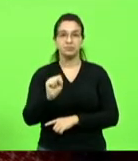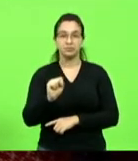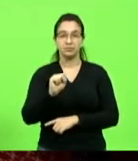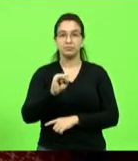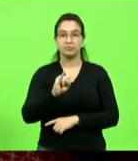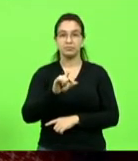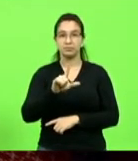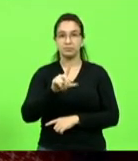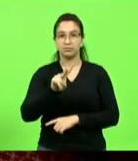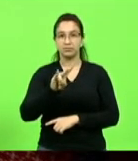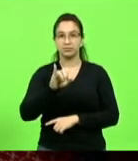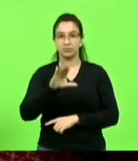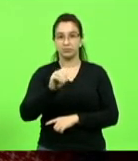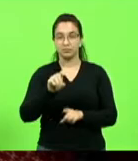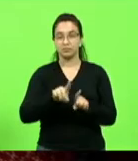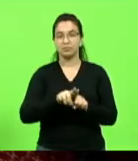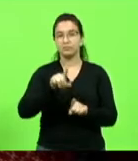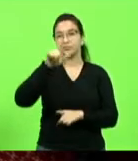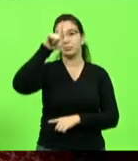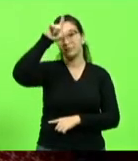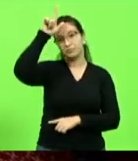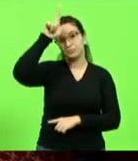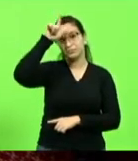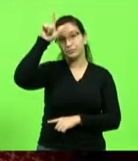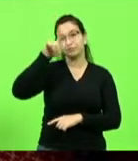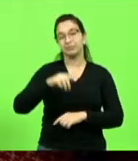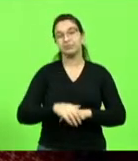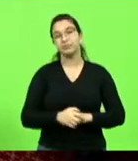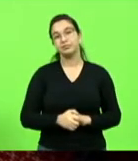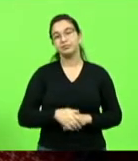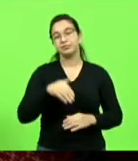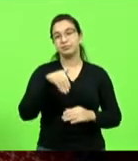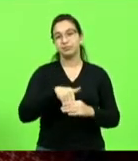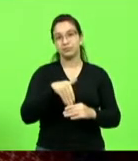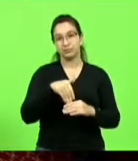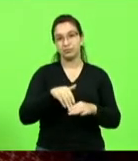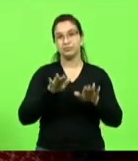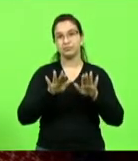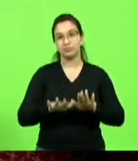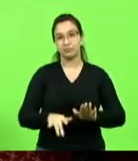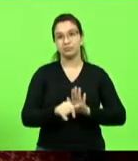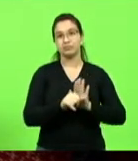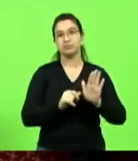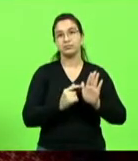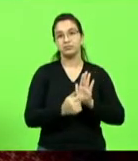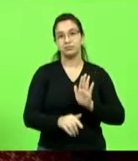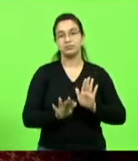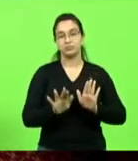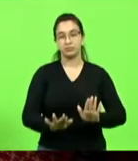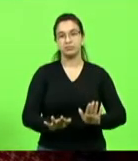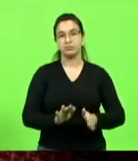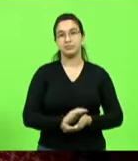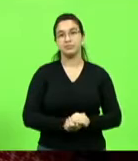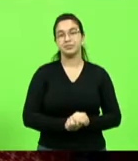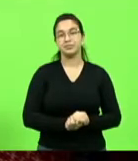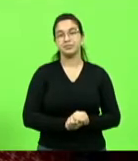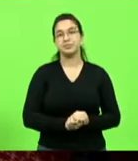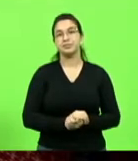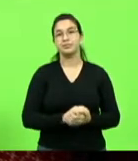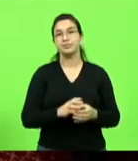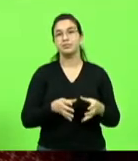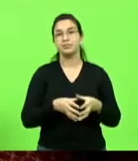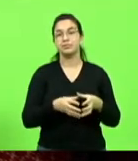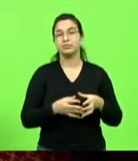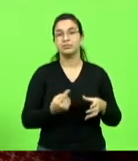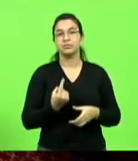Sargento Lima, foi submetido à votação e mantido o veto. Em turno único pelo processo nominal,